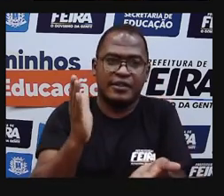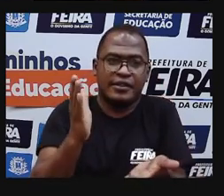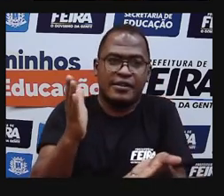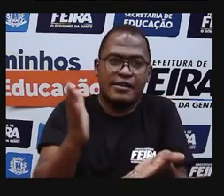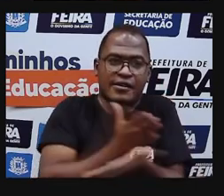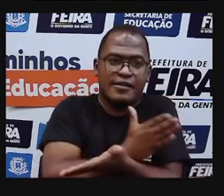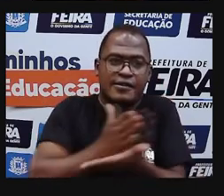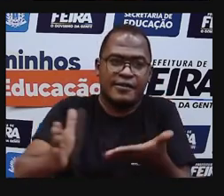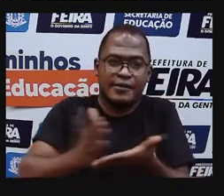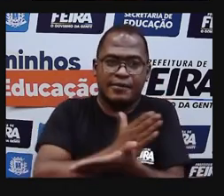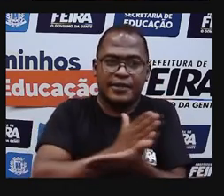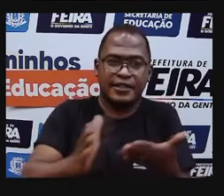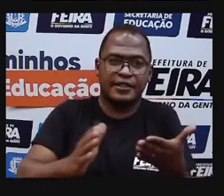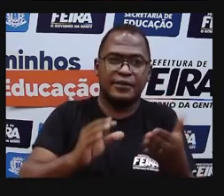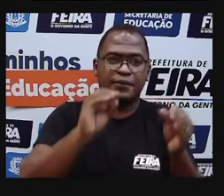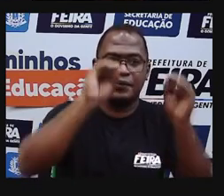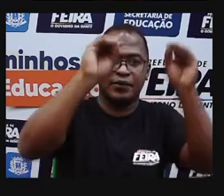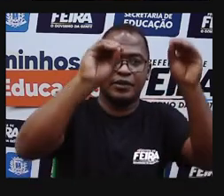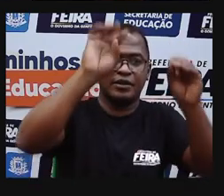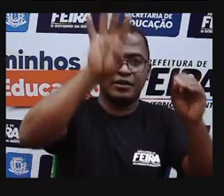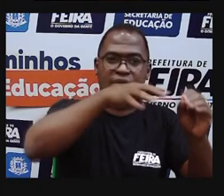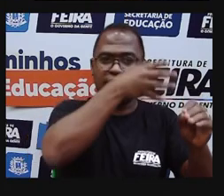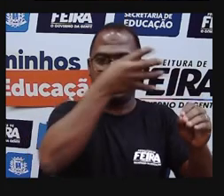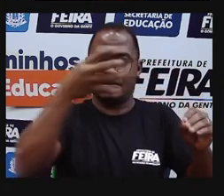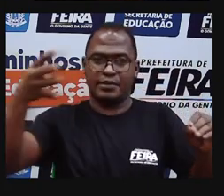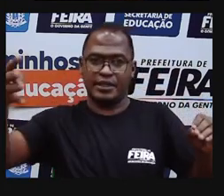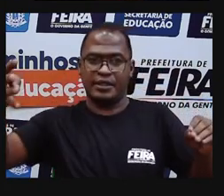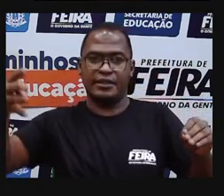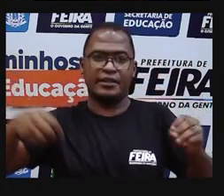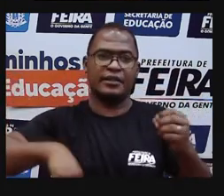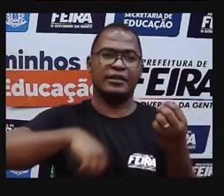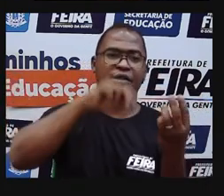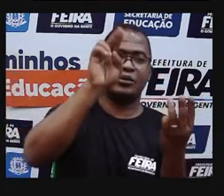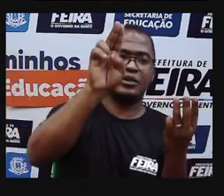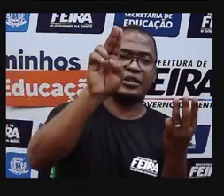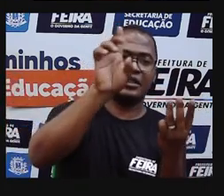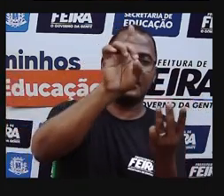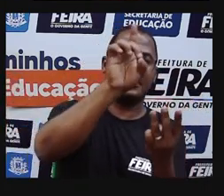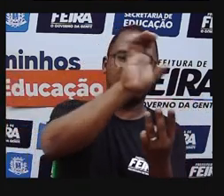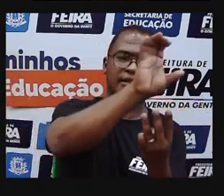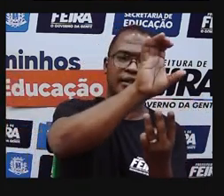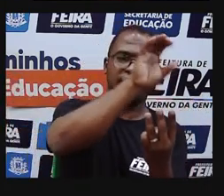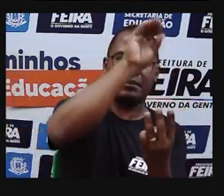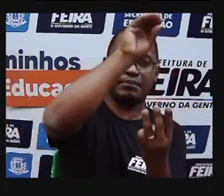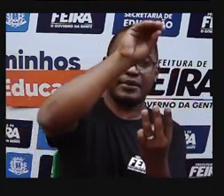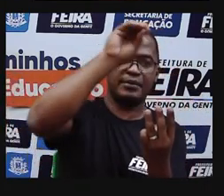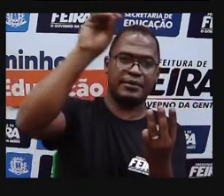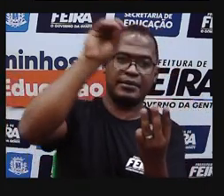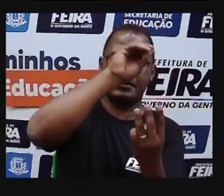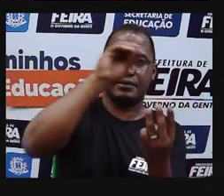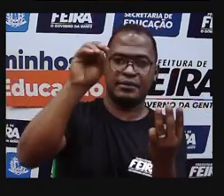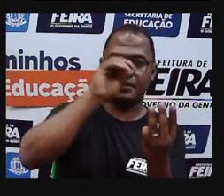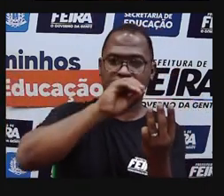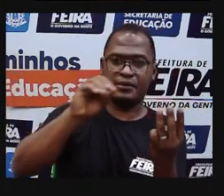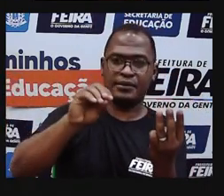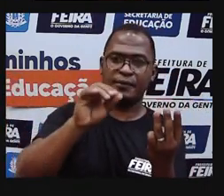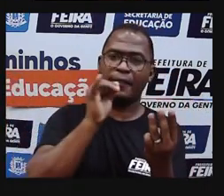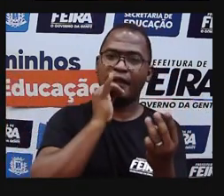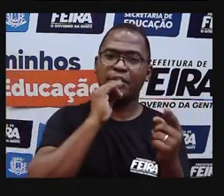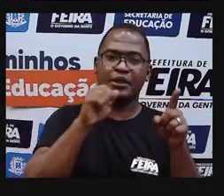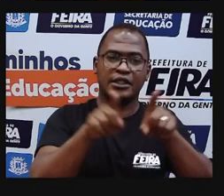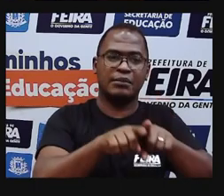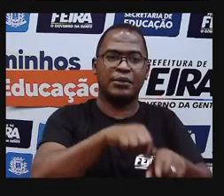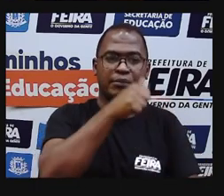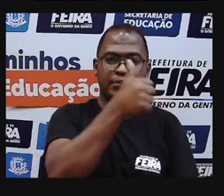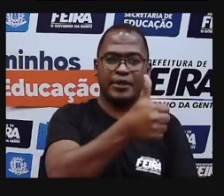centena. Uma centena, duas dezenas e quatro unidades. Mil trezentos e quarenta e cinco. Quanto é que representa